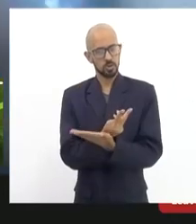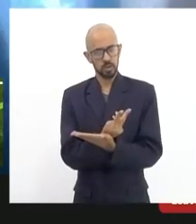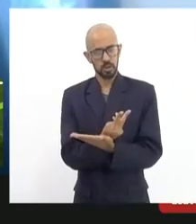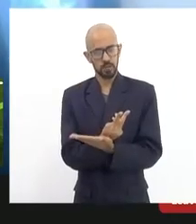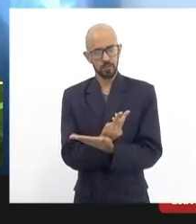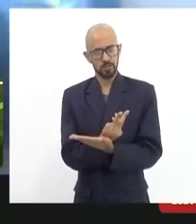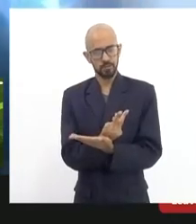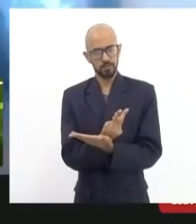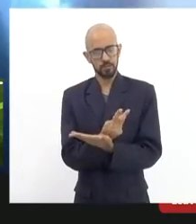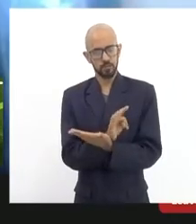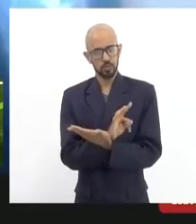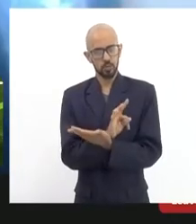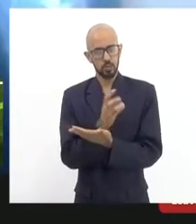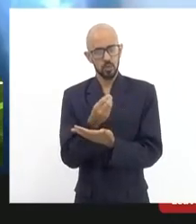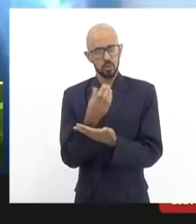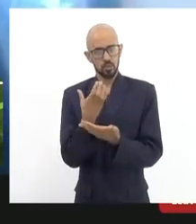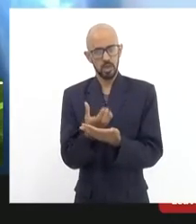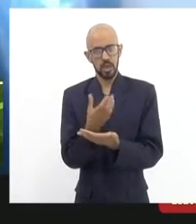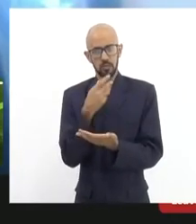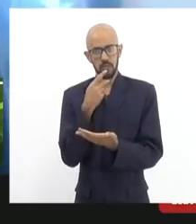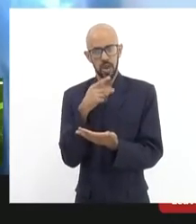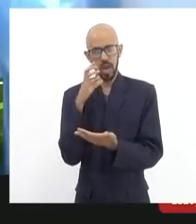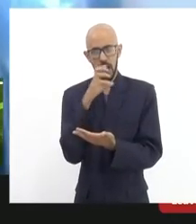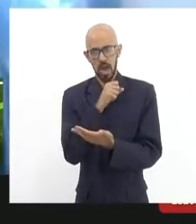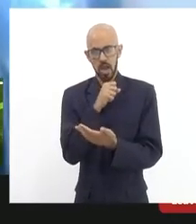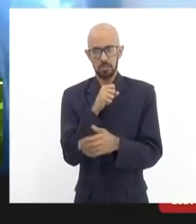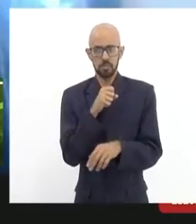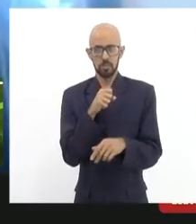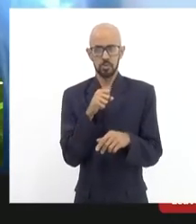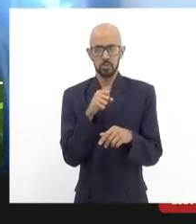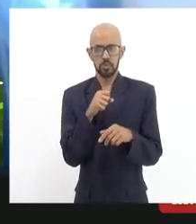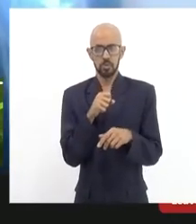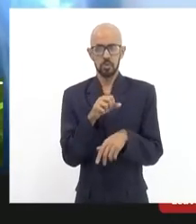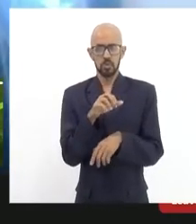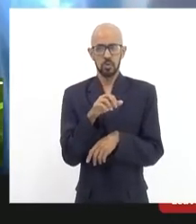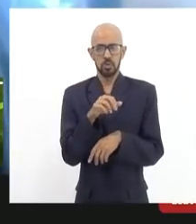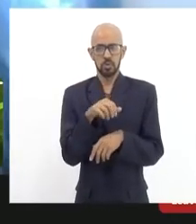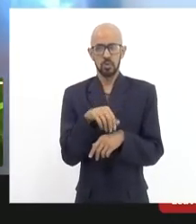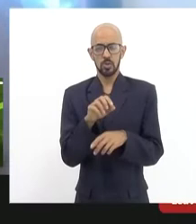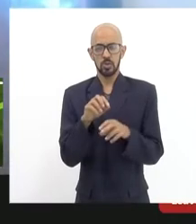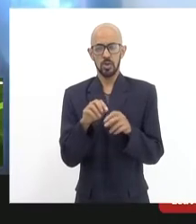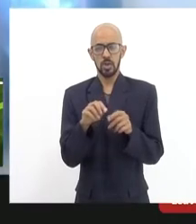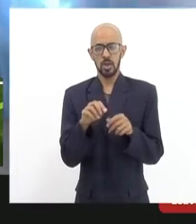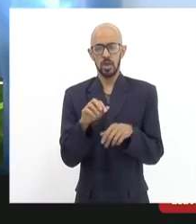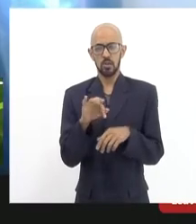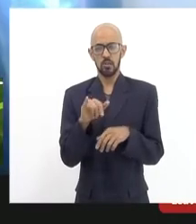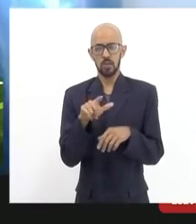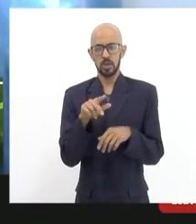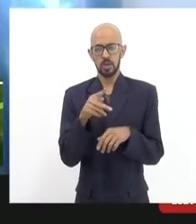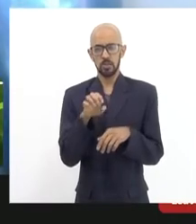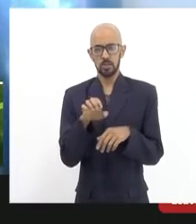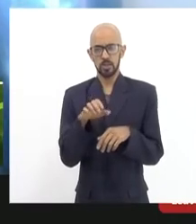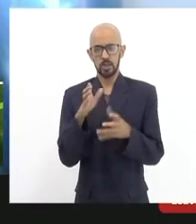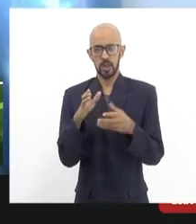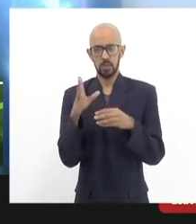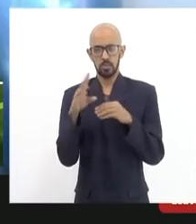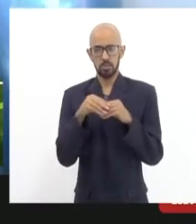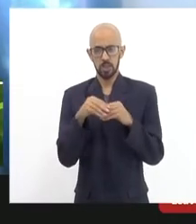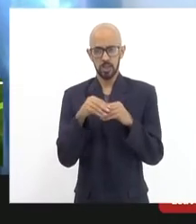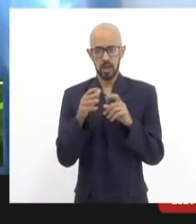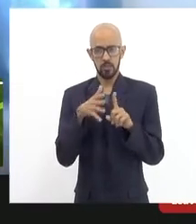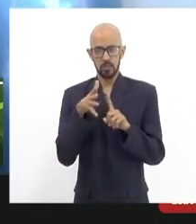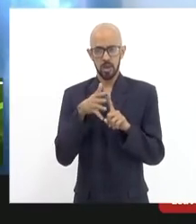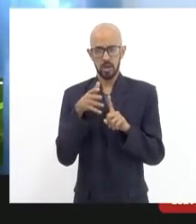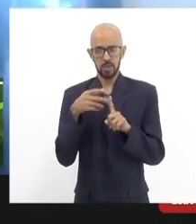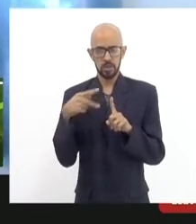todo mundo está querendo falar rapidinho o Lindbergh está também o Felipe Cuesta já voltou ele quer complementar a fala dele